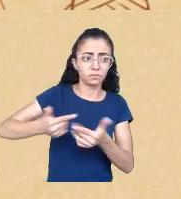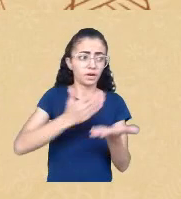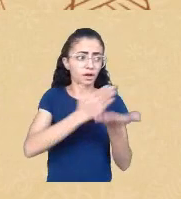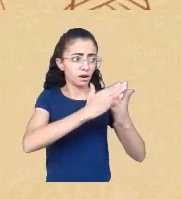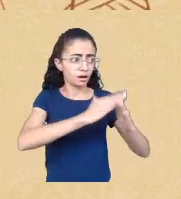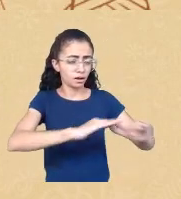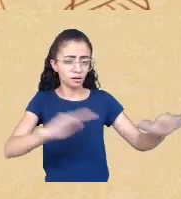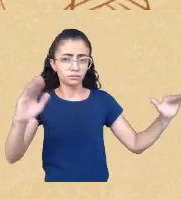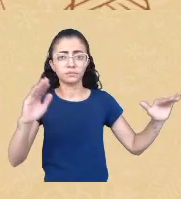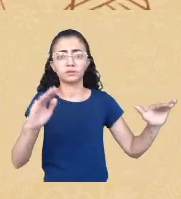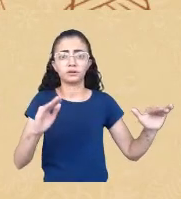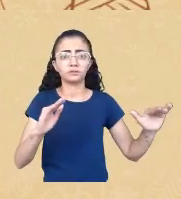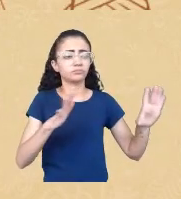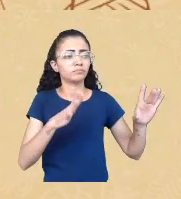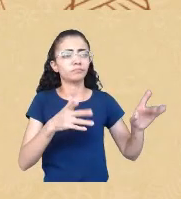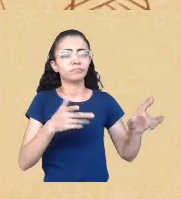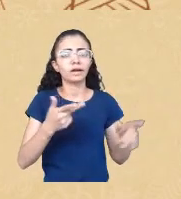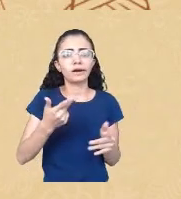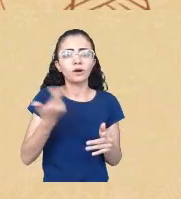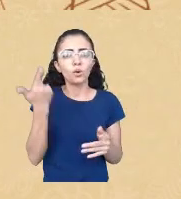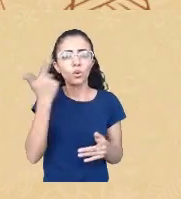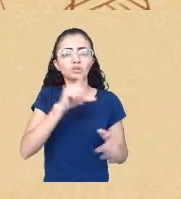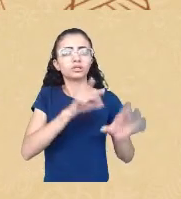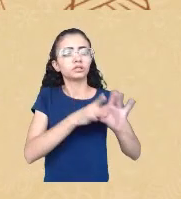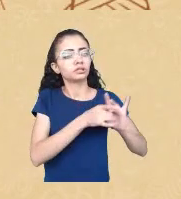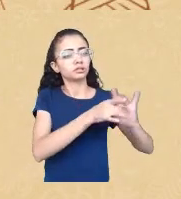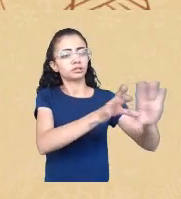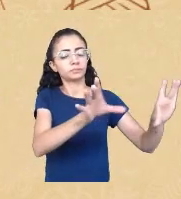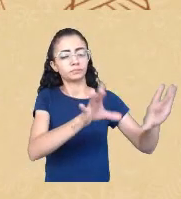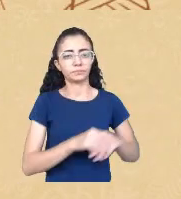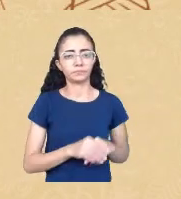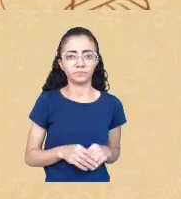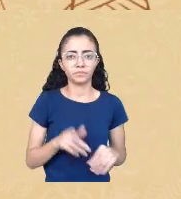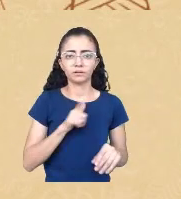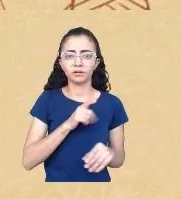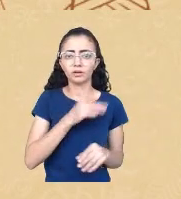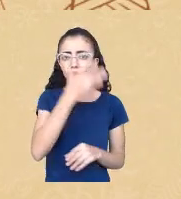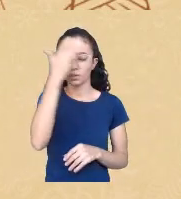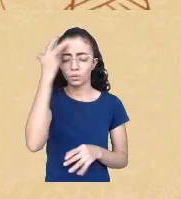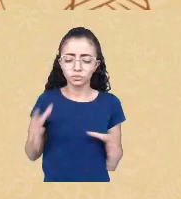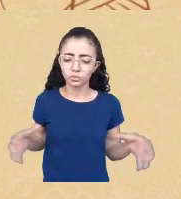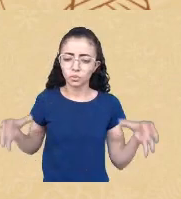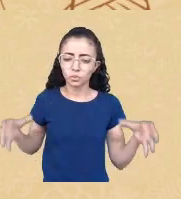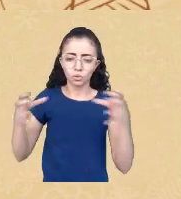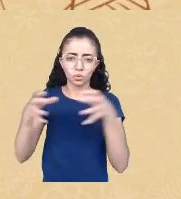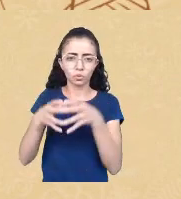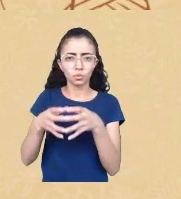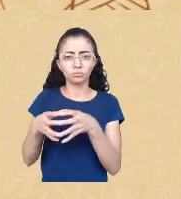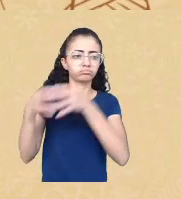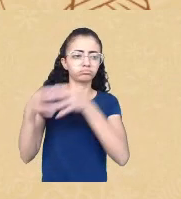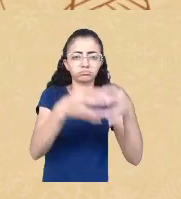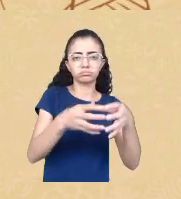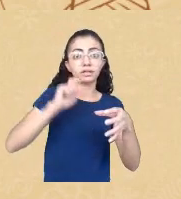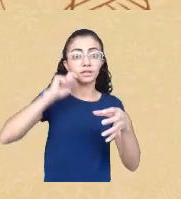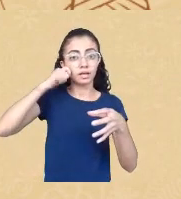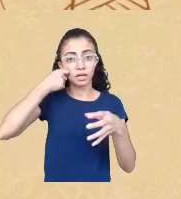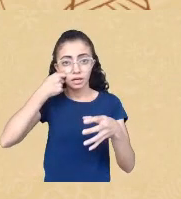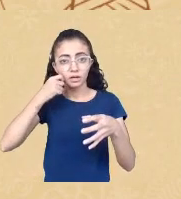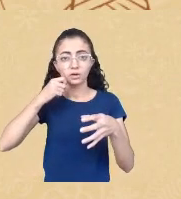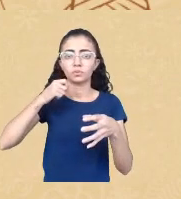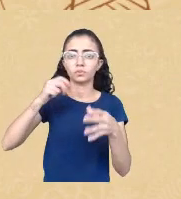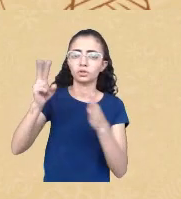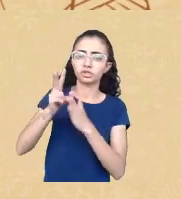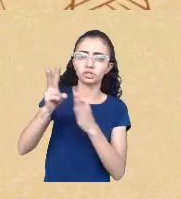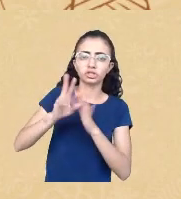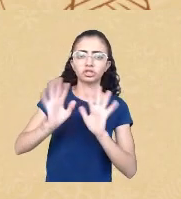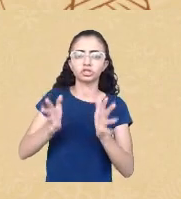um grupo que acessa esses lugares que por muito tempo foi de exclusividade do grupo dominante o